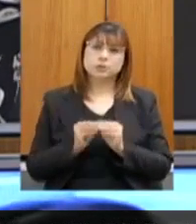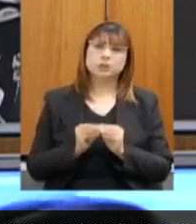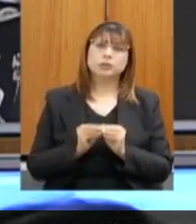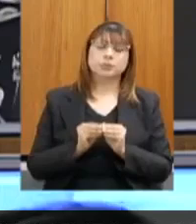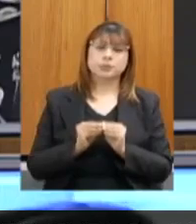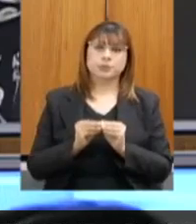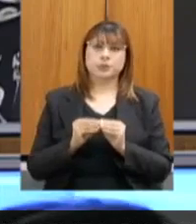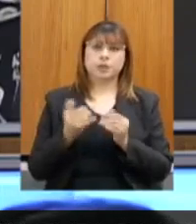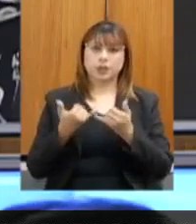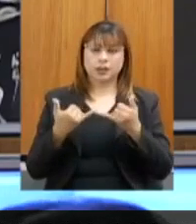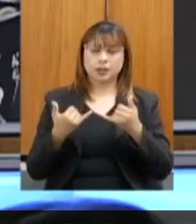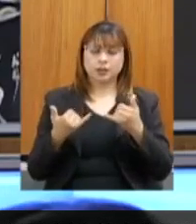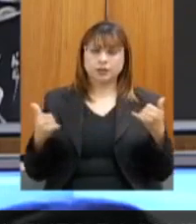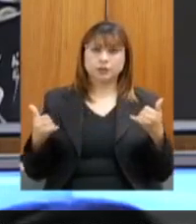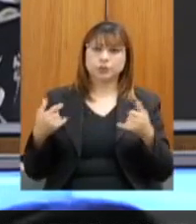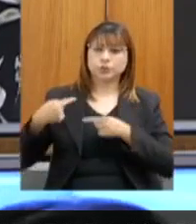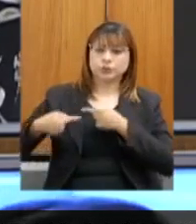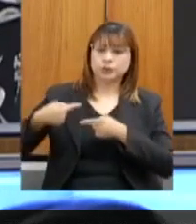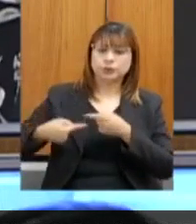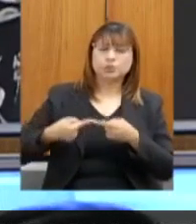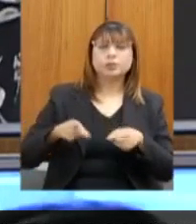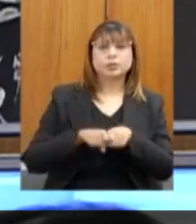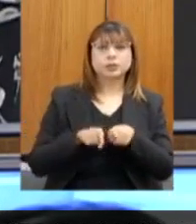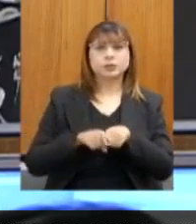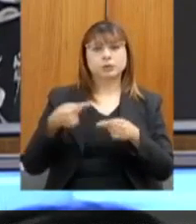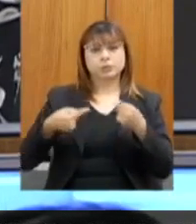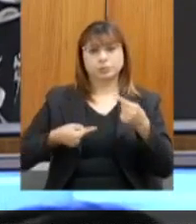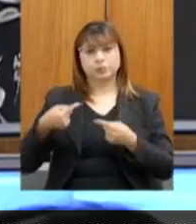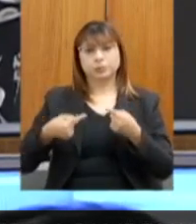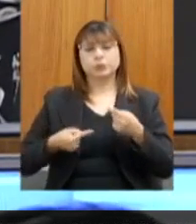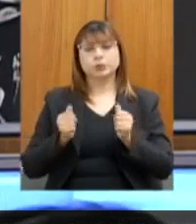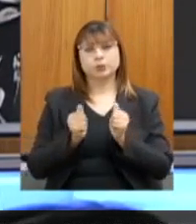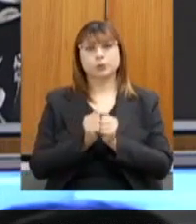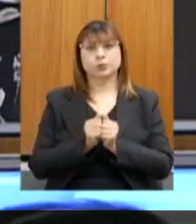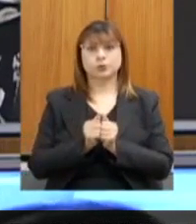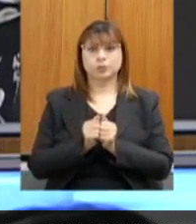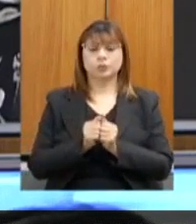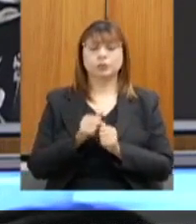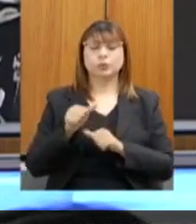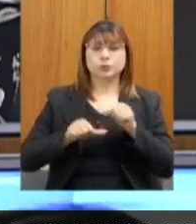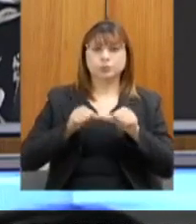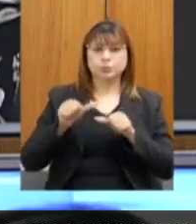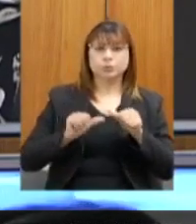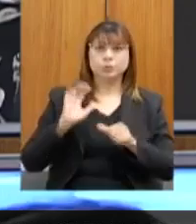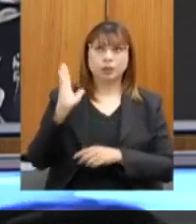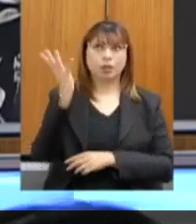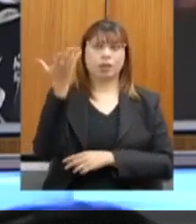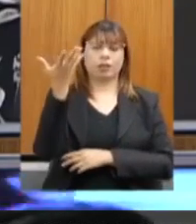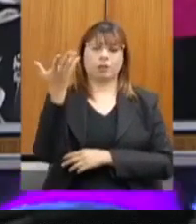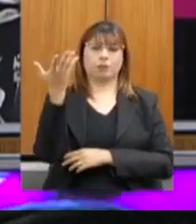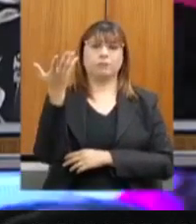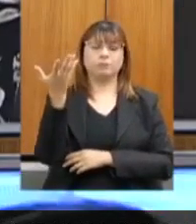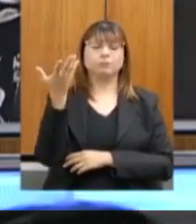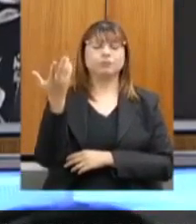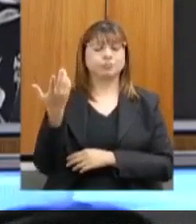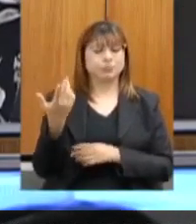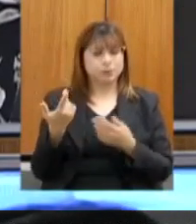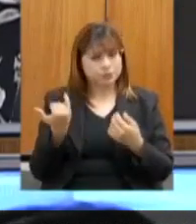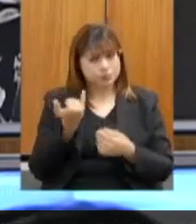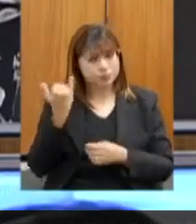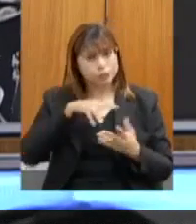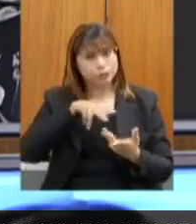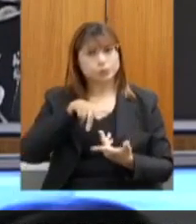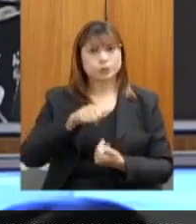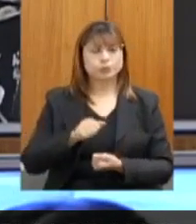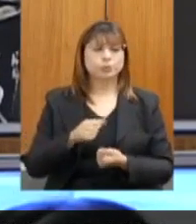E, de fato, essa política está também aderente com a política de combate a mudanças climáticas. É muito importante em todo o mundo quando se